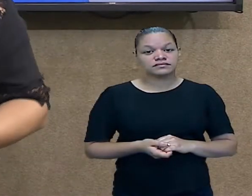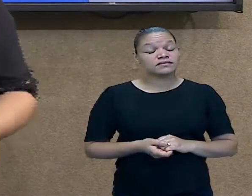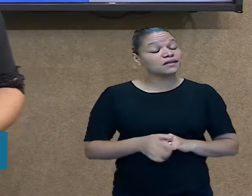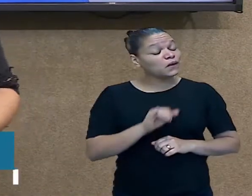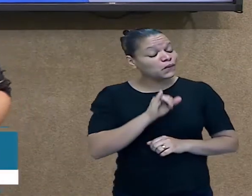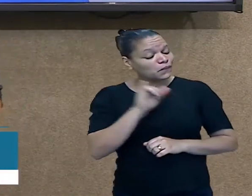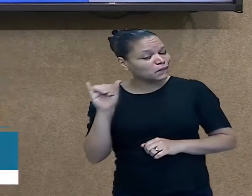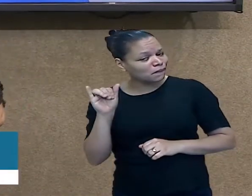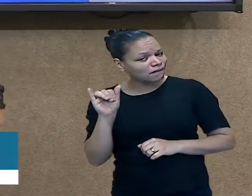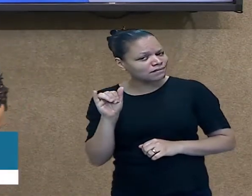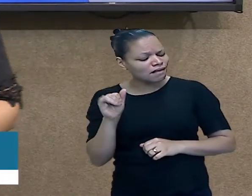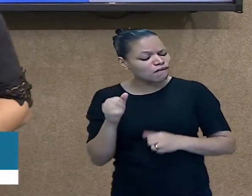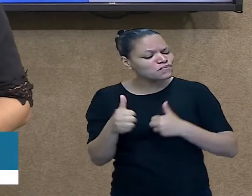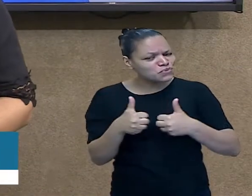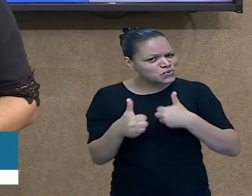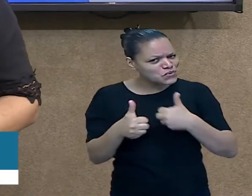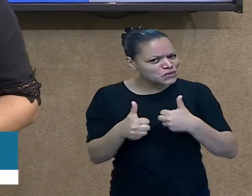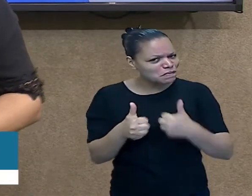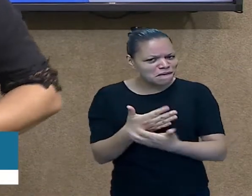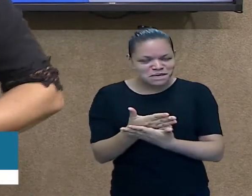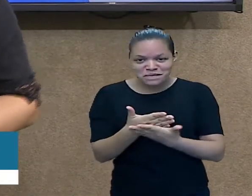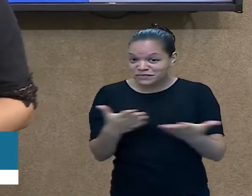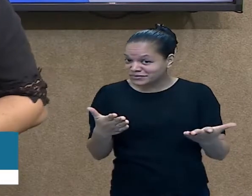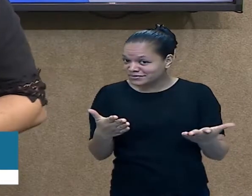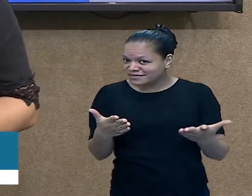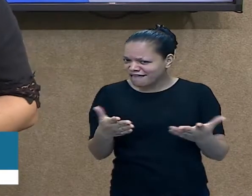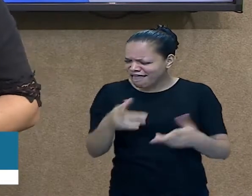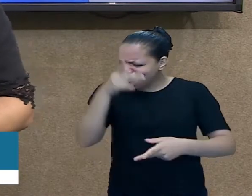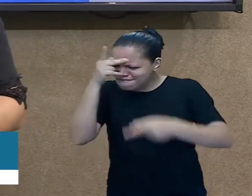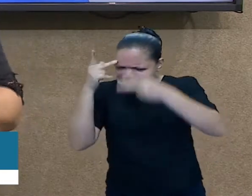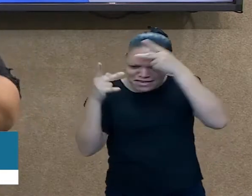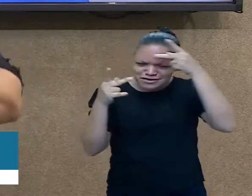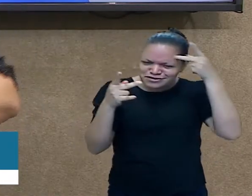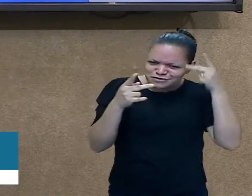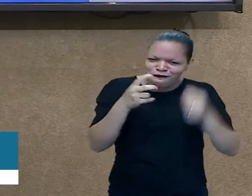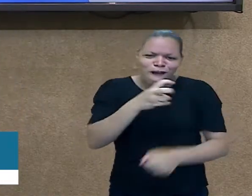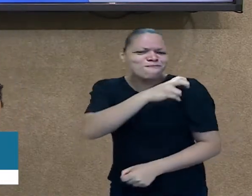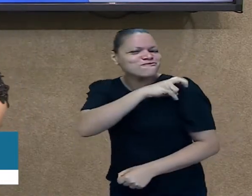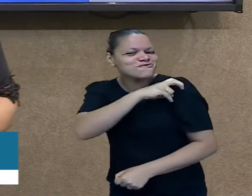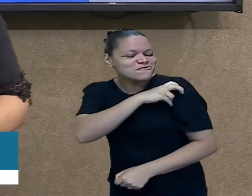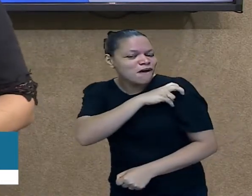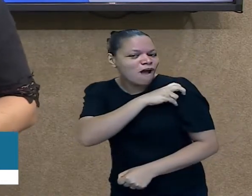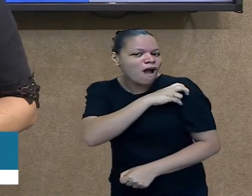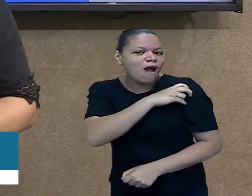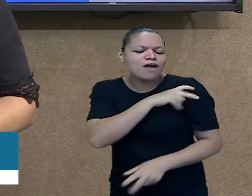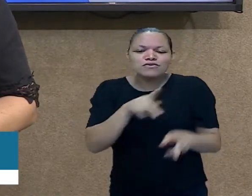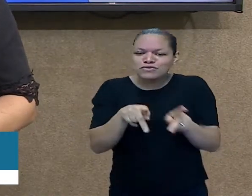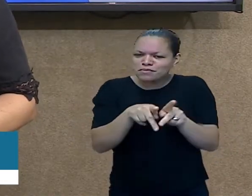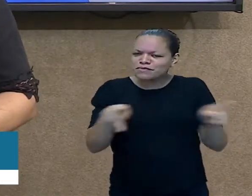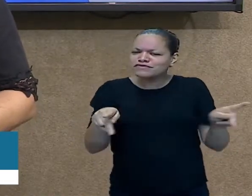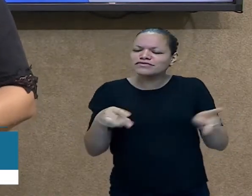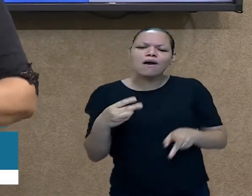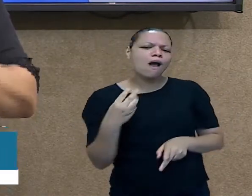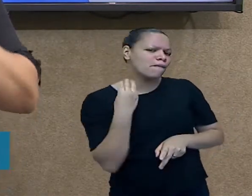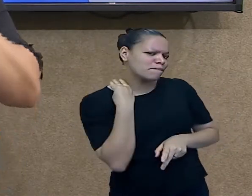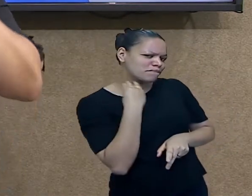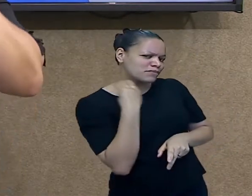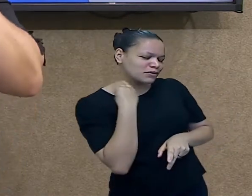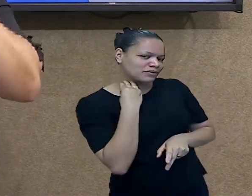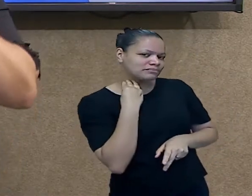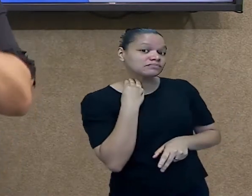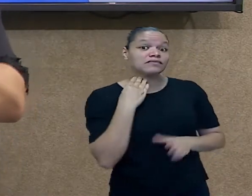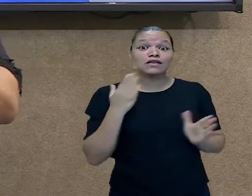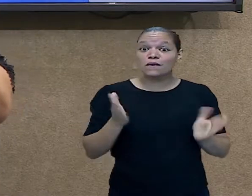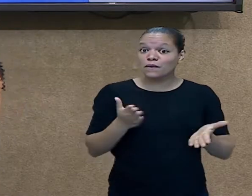Oi, tudo bem com vocês, galerinha aí do quinto ano? Sou a professora Mashaelsis Loring. Vamos estudar